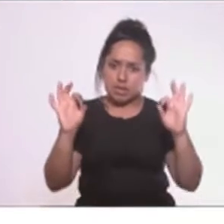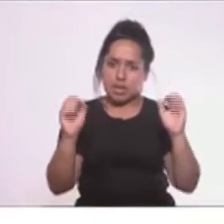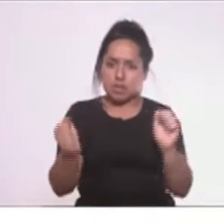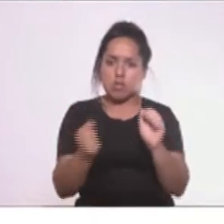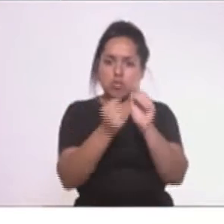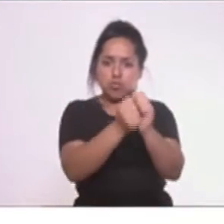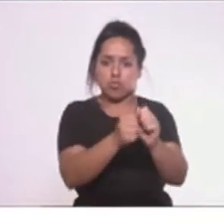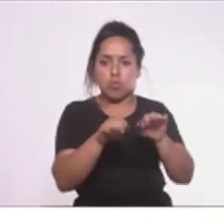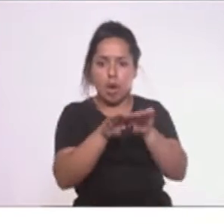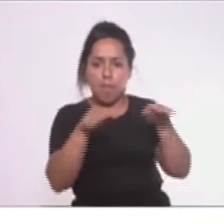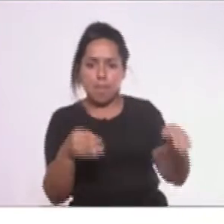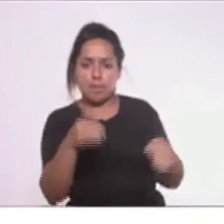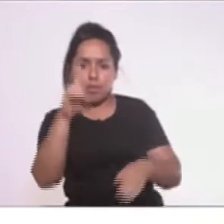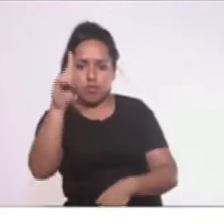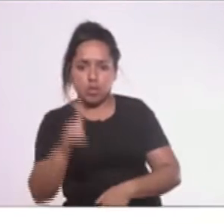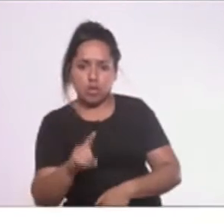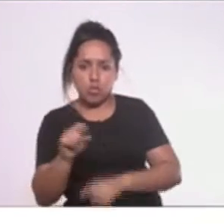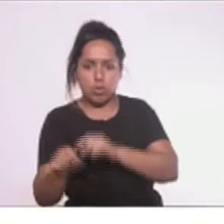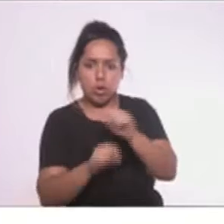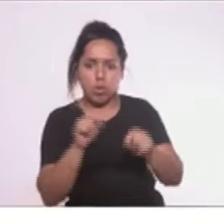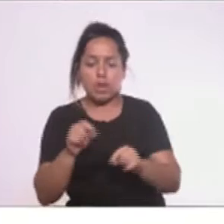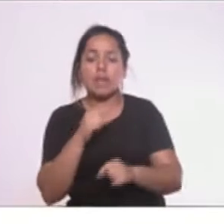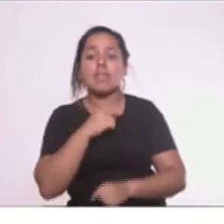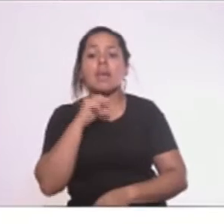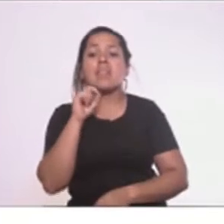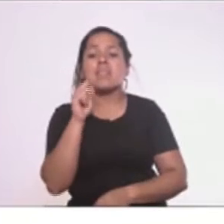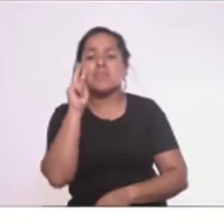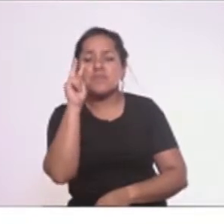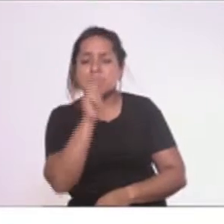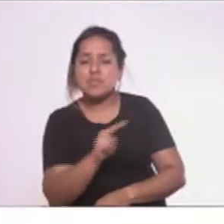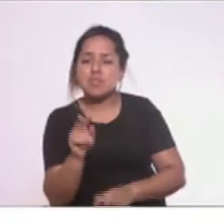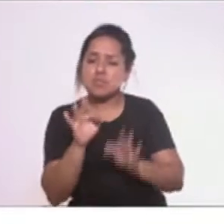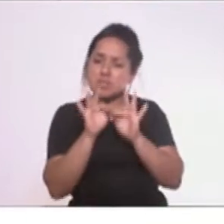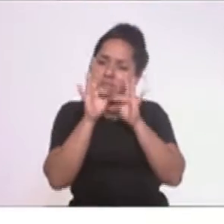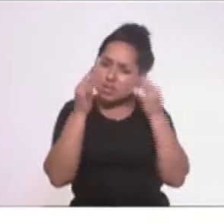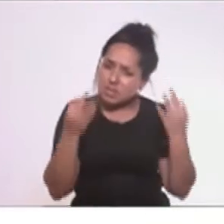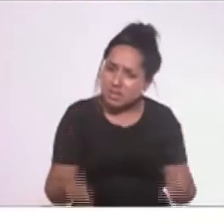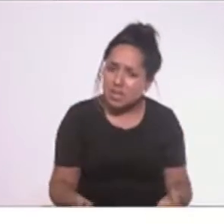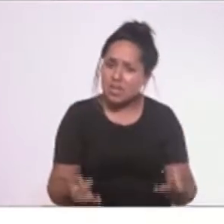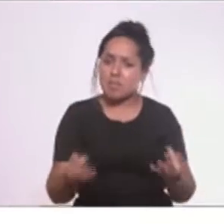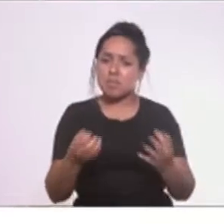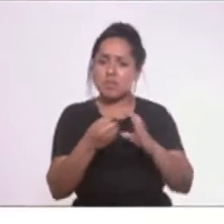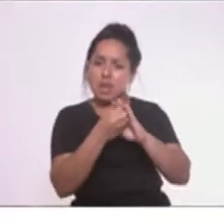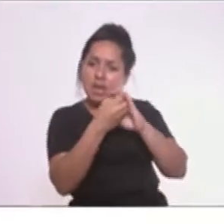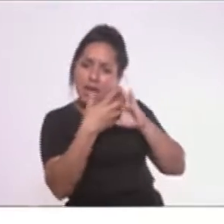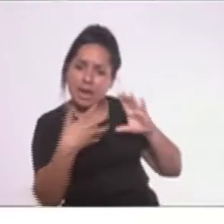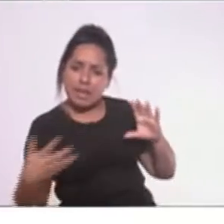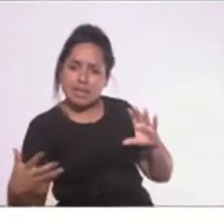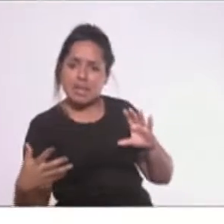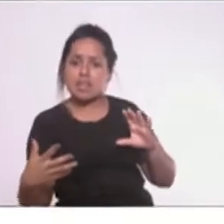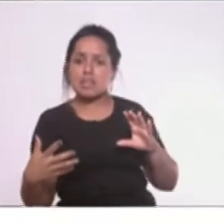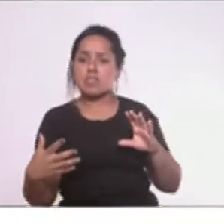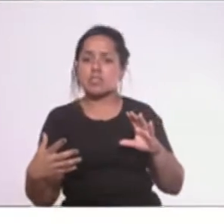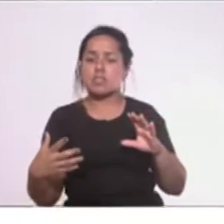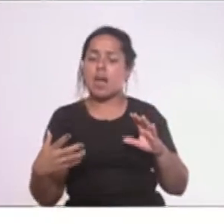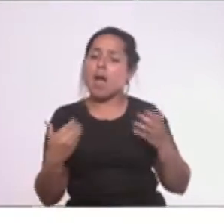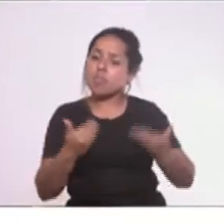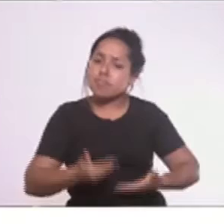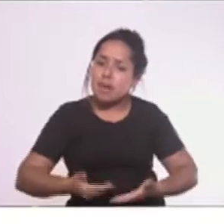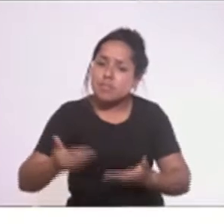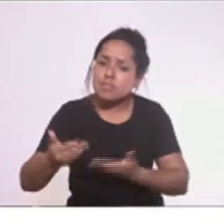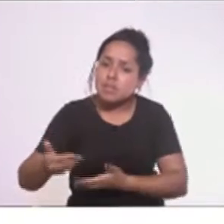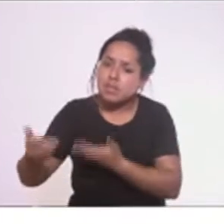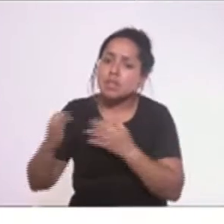Tenho apreciado e observado a sua simplicidade, sua característica de nos atender